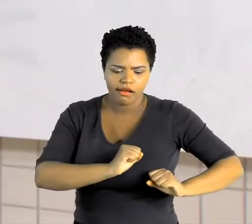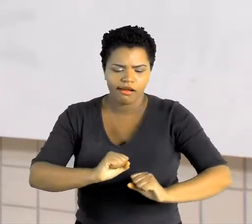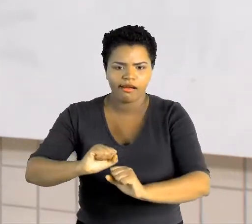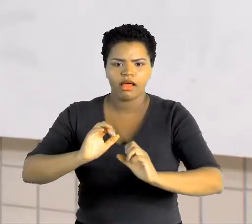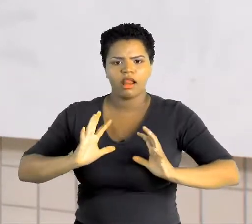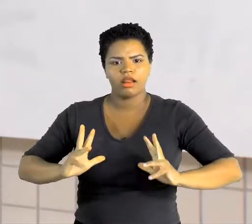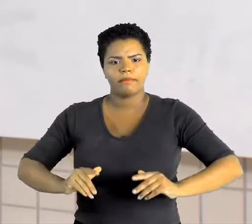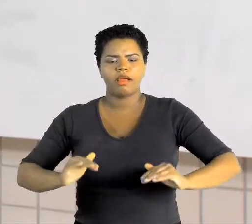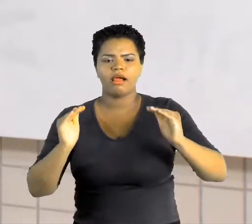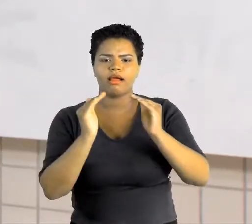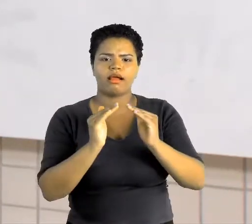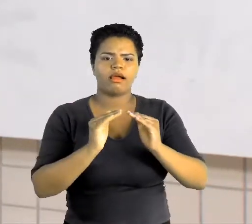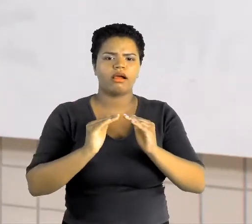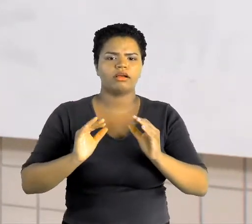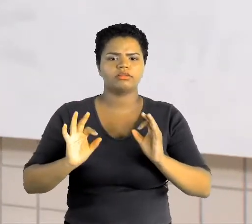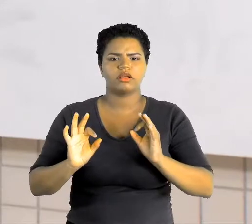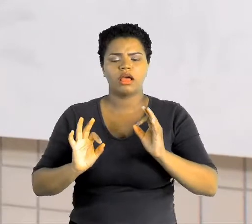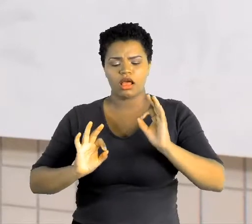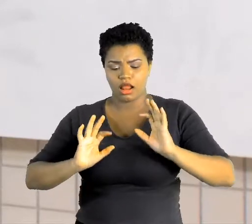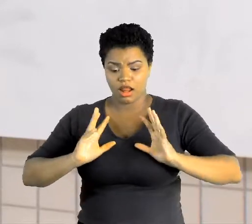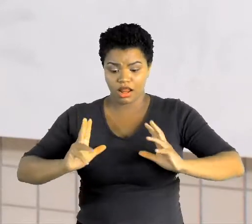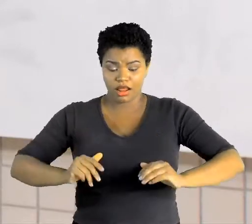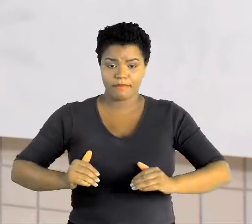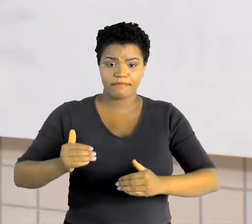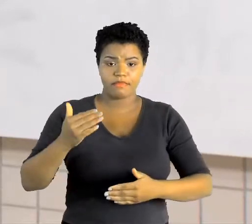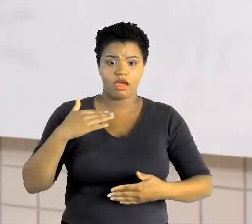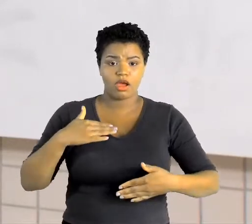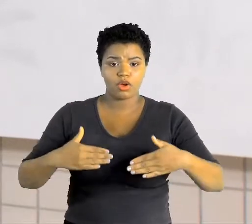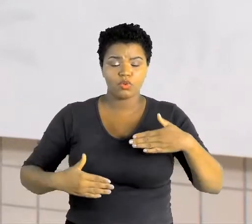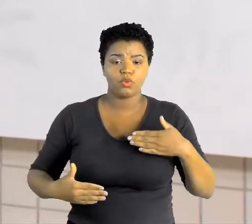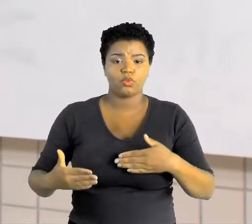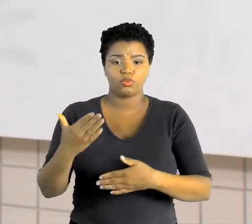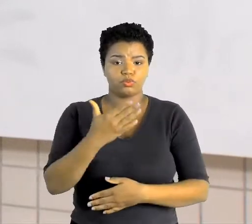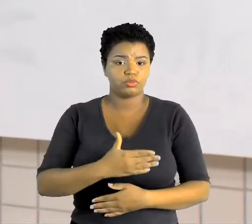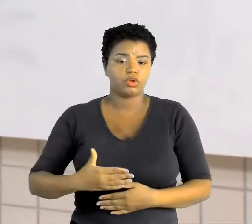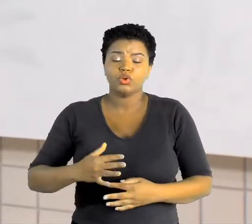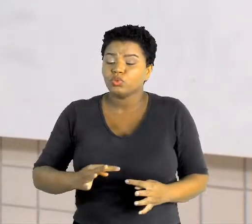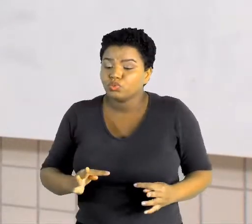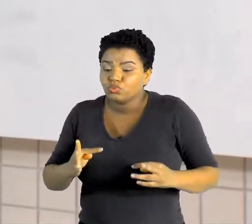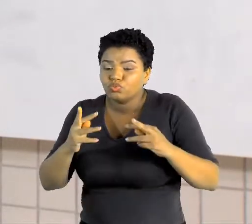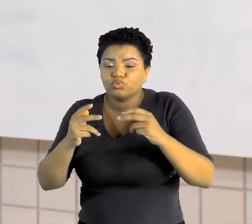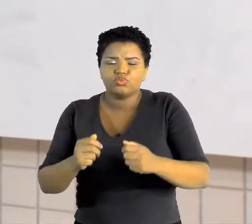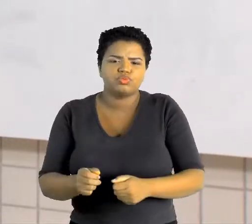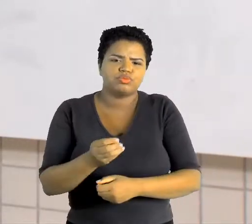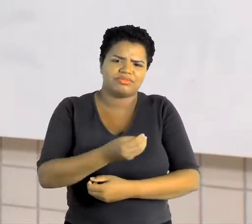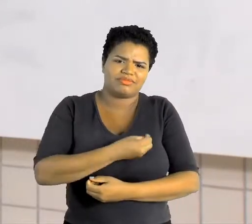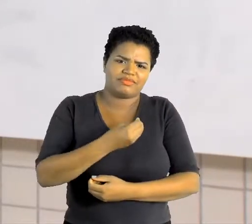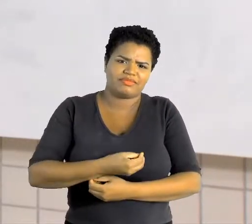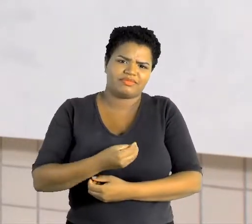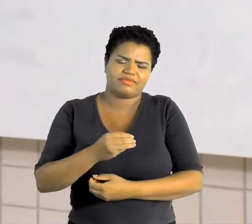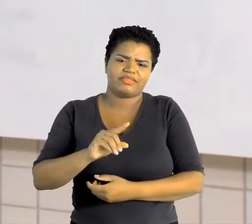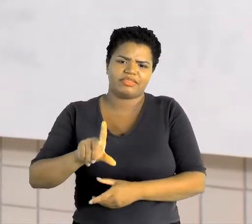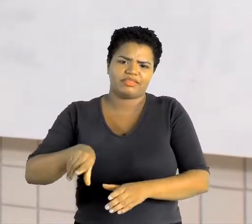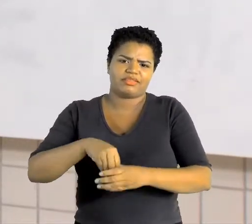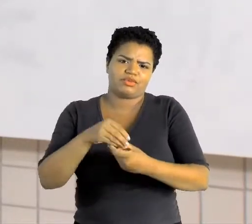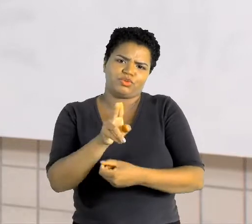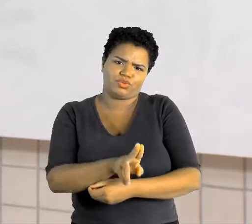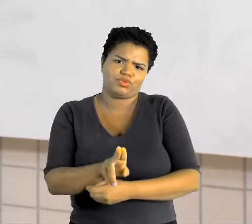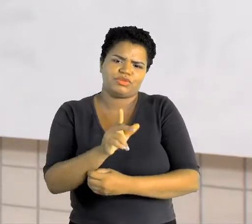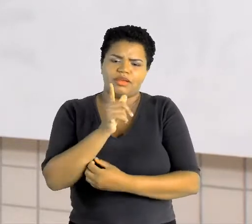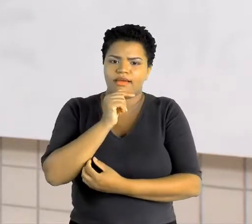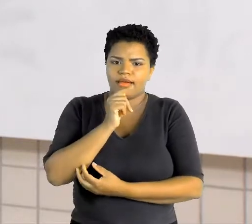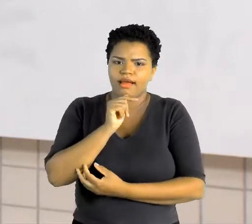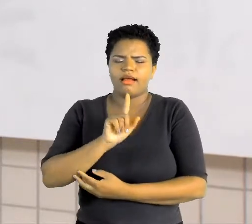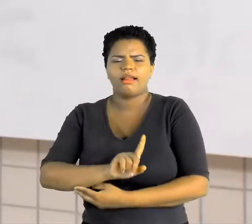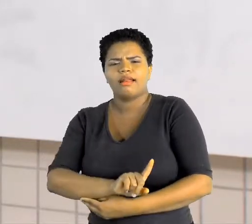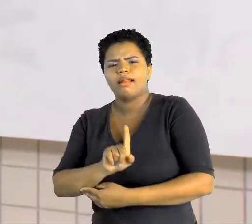pessoal. Então tudo na nossa vida envolve água. E a própria produção dos alimentos, lá no